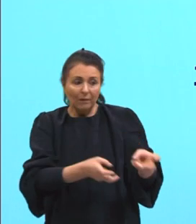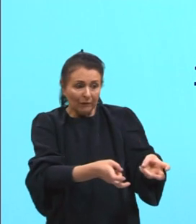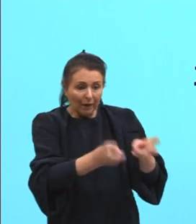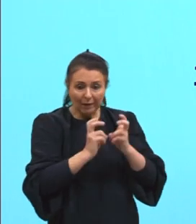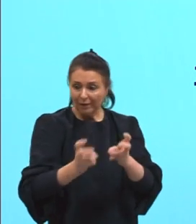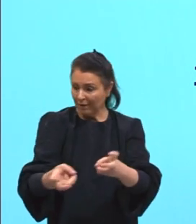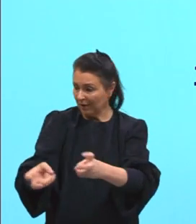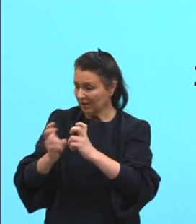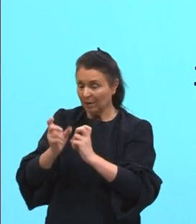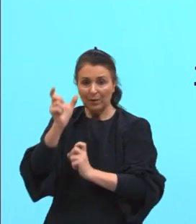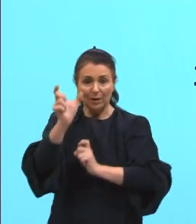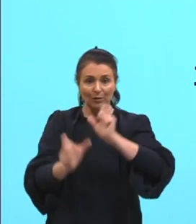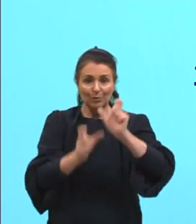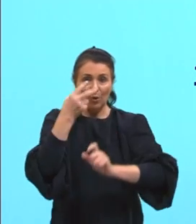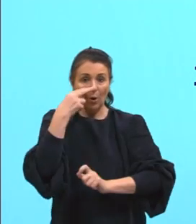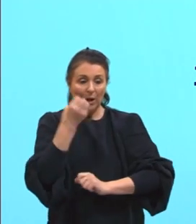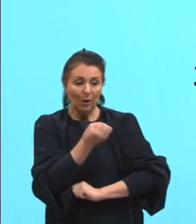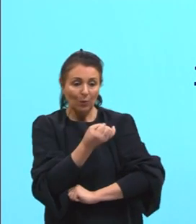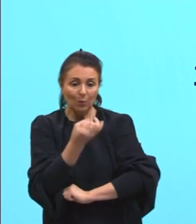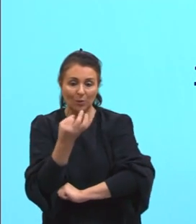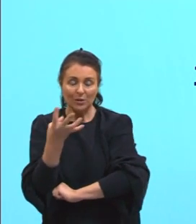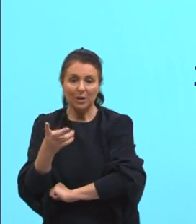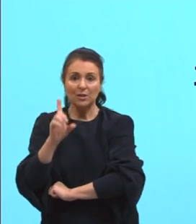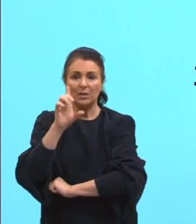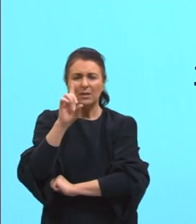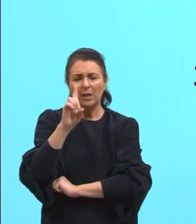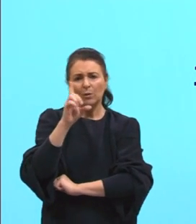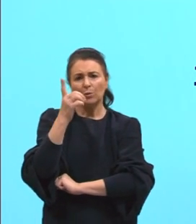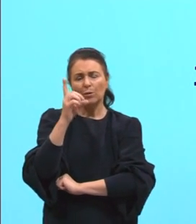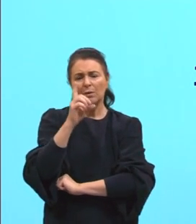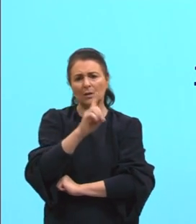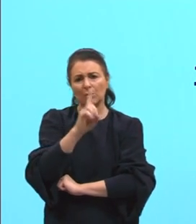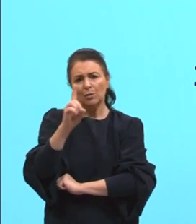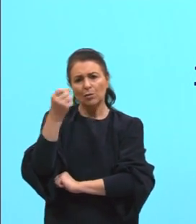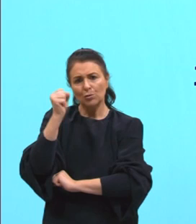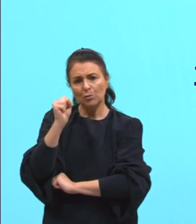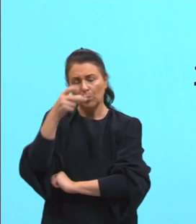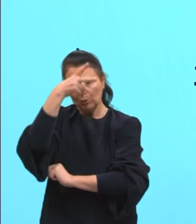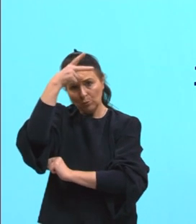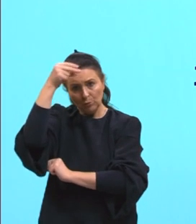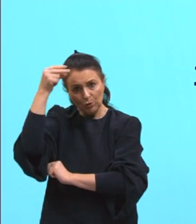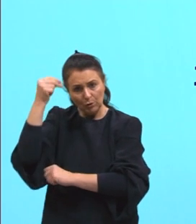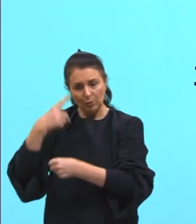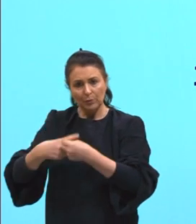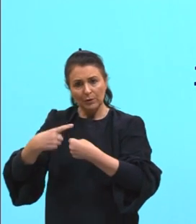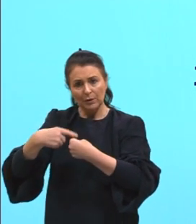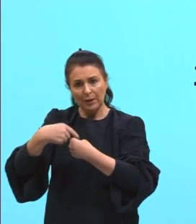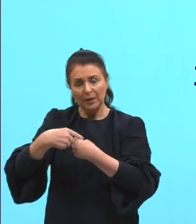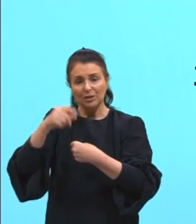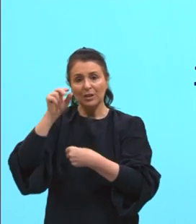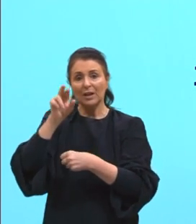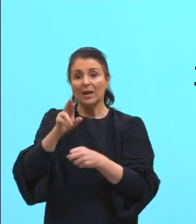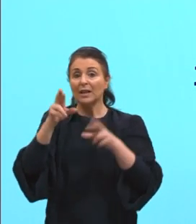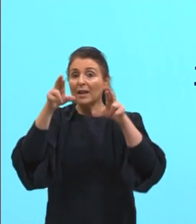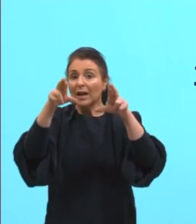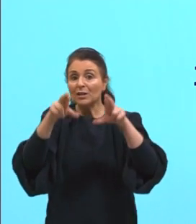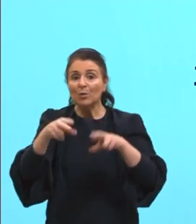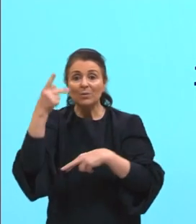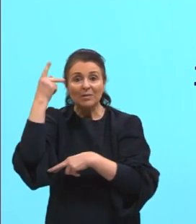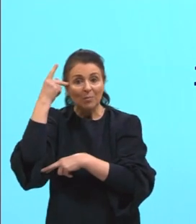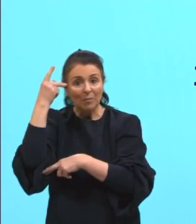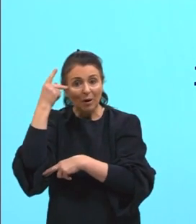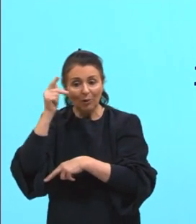pessoas, tá? Olha a quantidade de 118 municípios, cidades aí, nessa região ali de São Paulo,